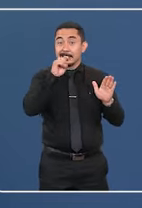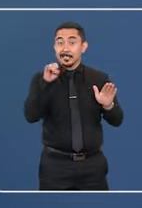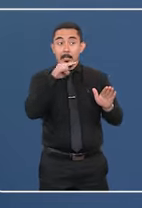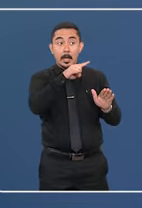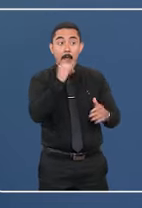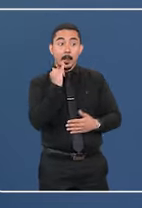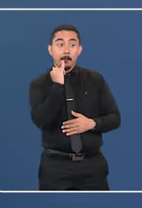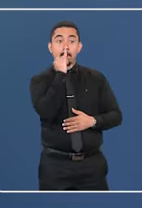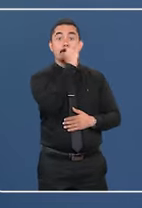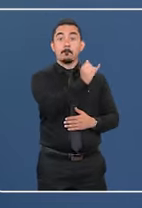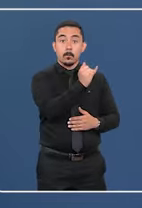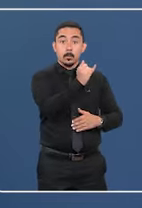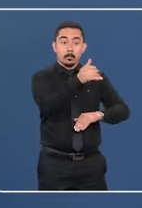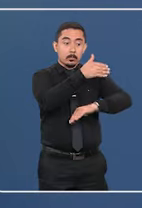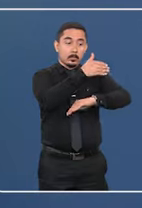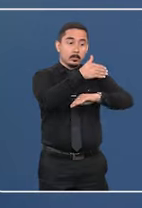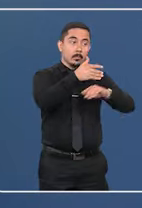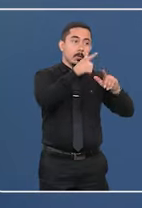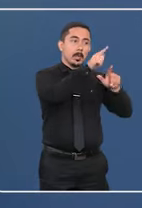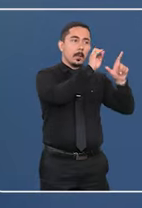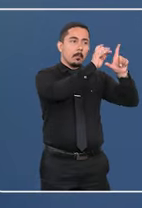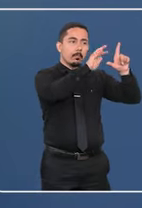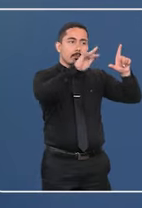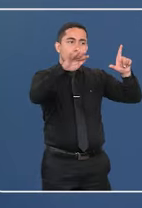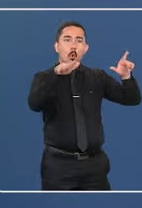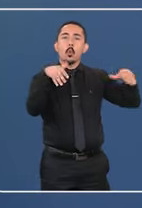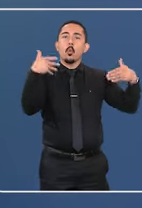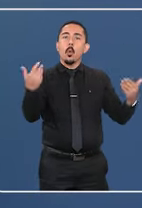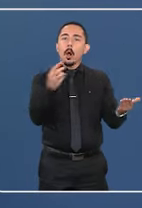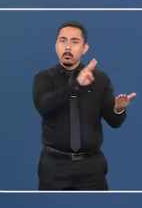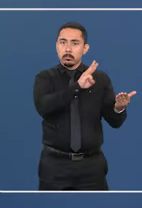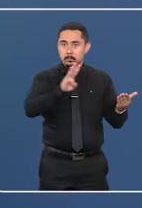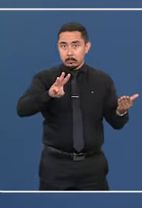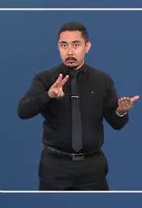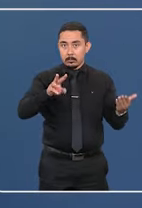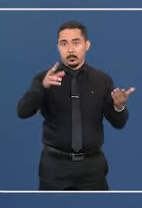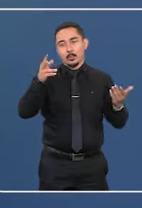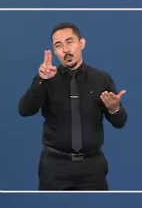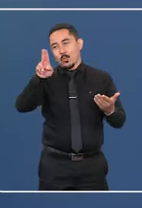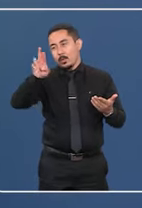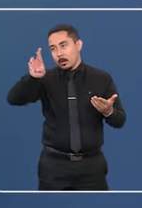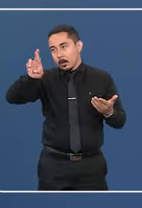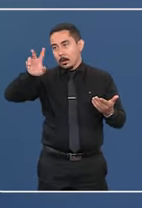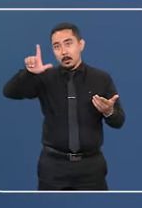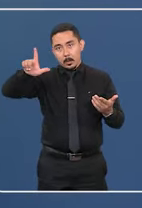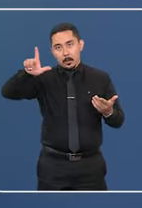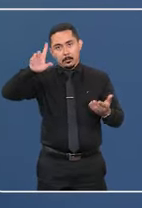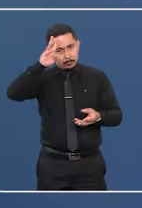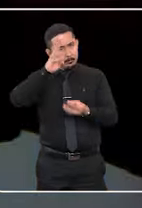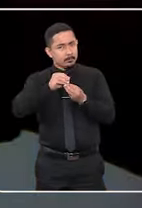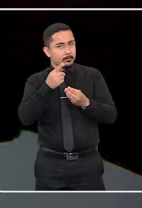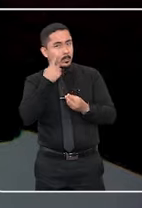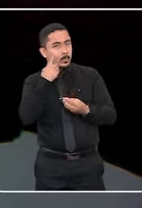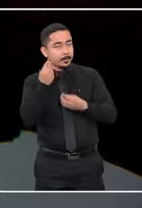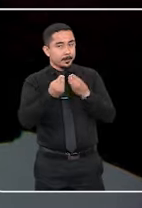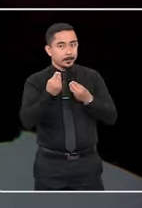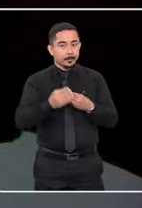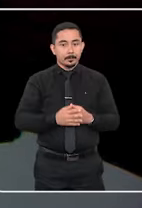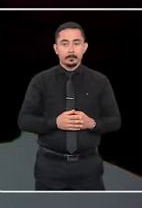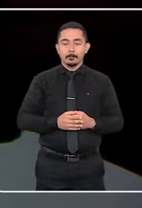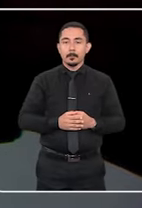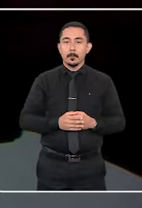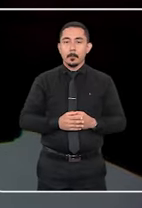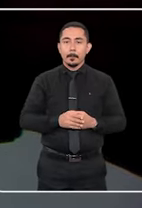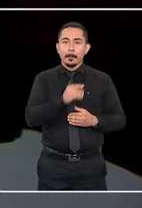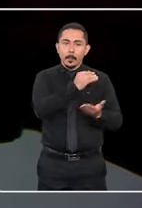se fosse informado o endereço eletrônico da página, conhecido como URL. Entenda. Na origem